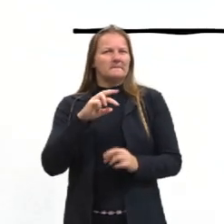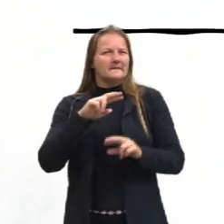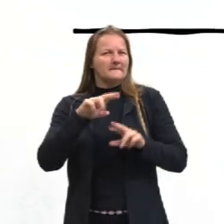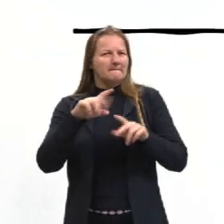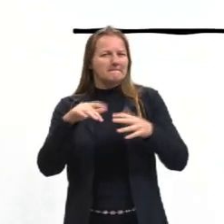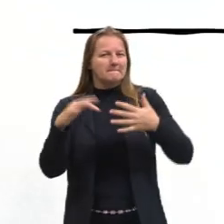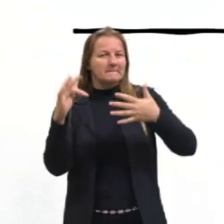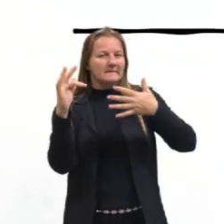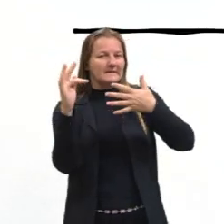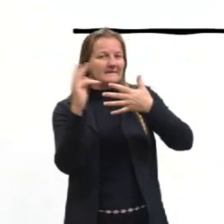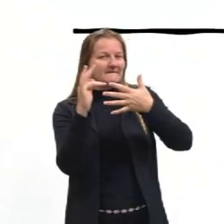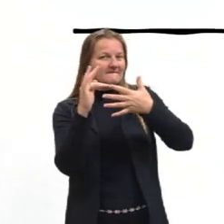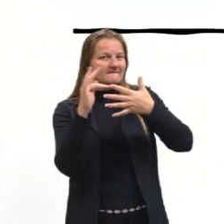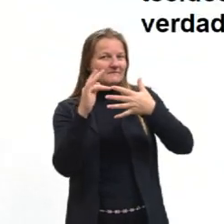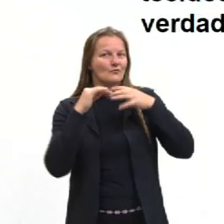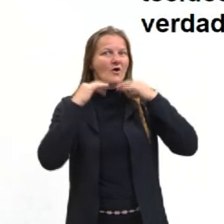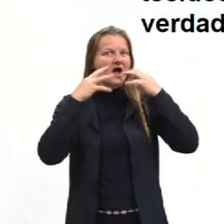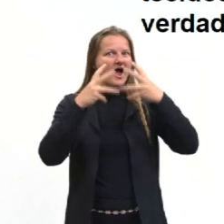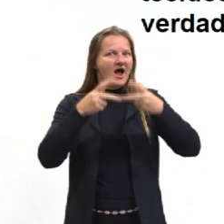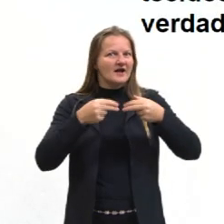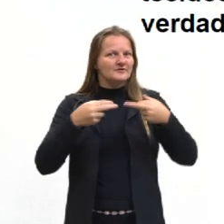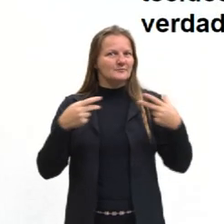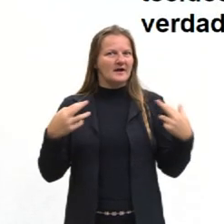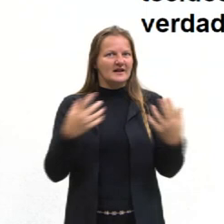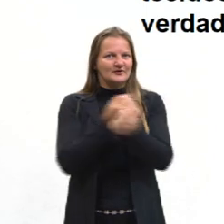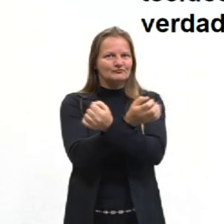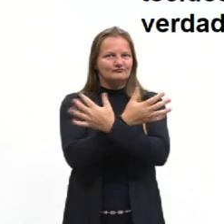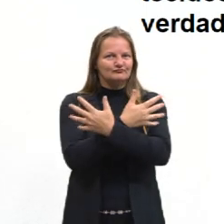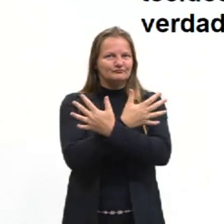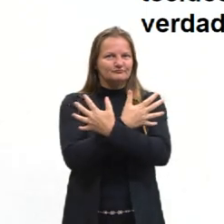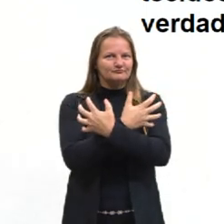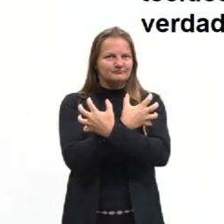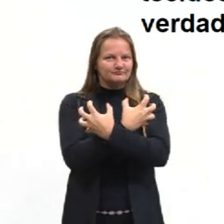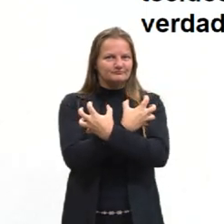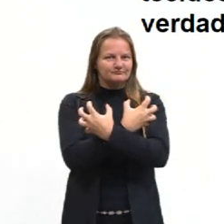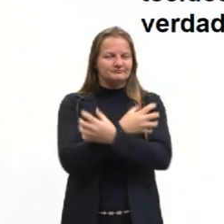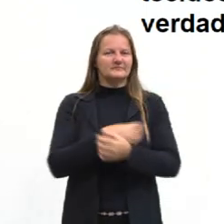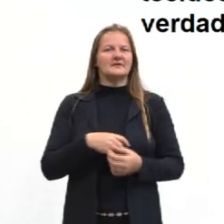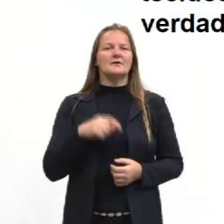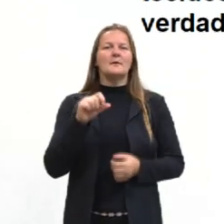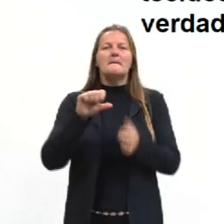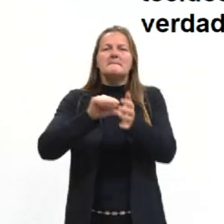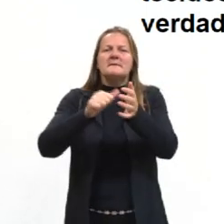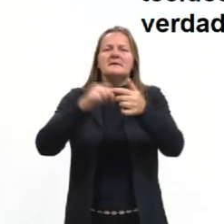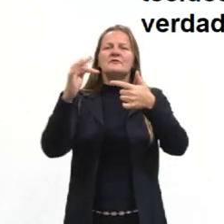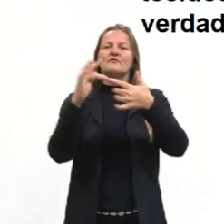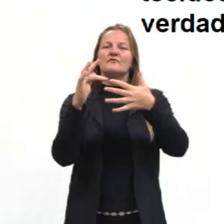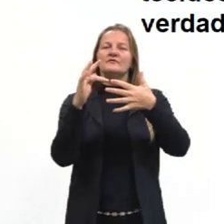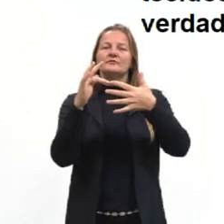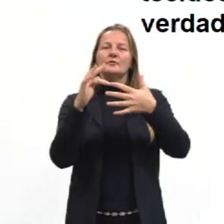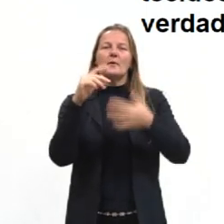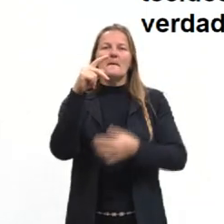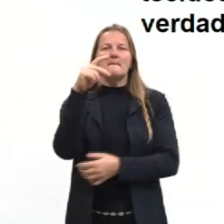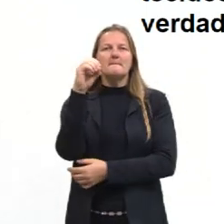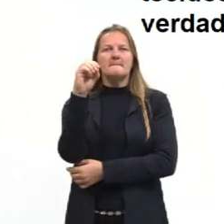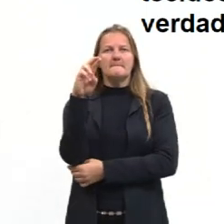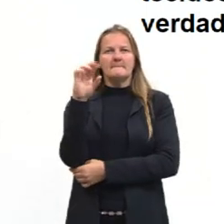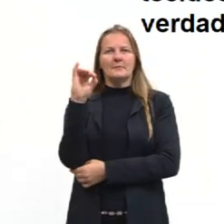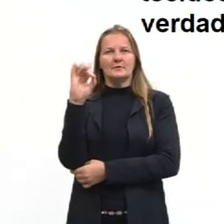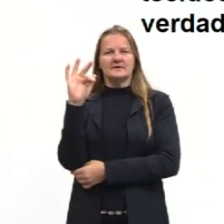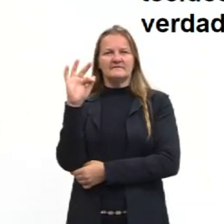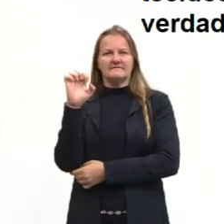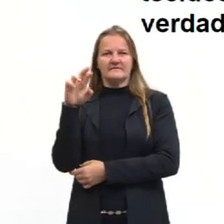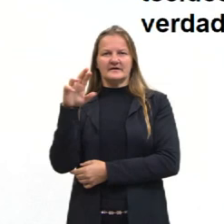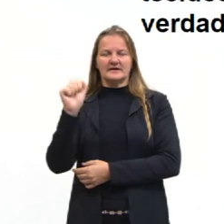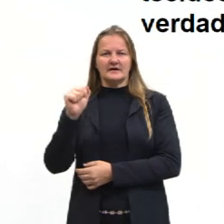reino animalia. Começando então pelo filo porífera. Neste filo os